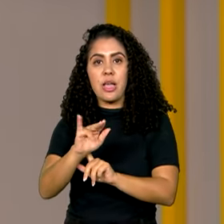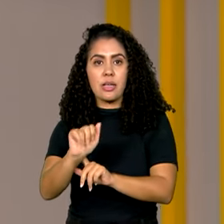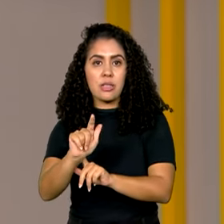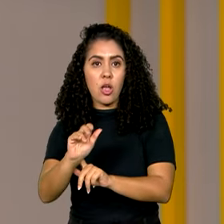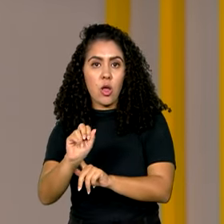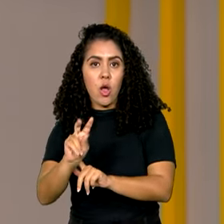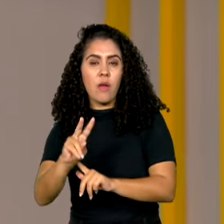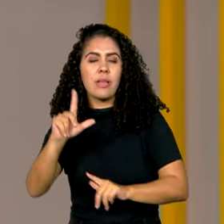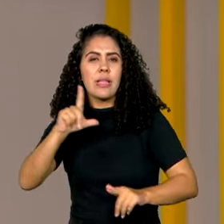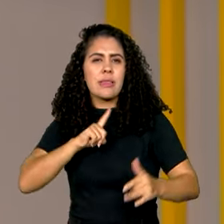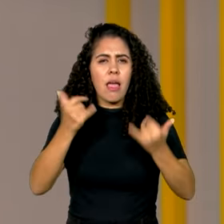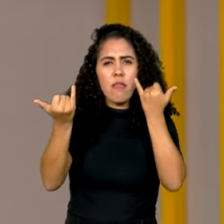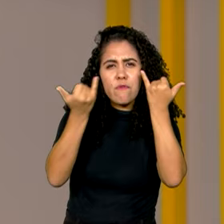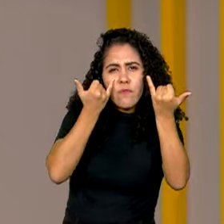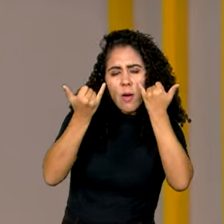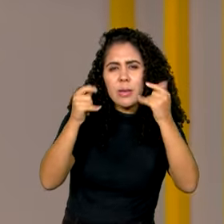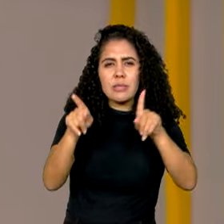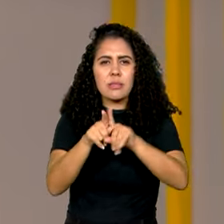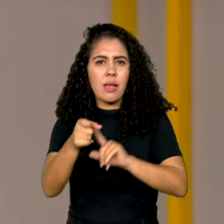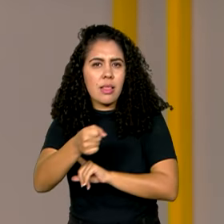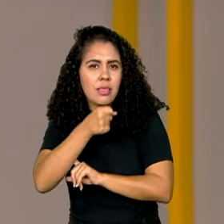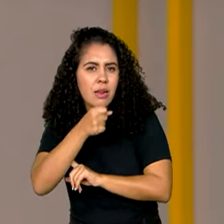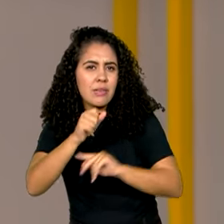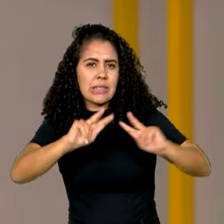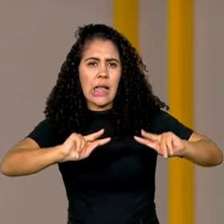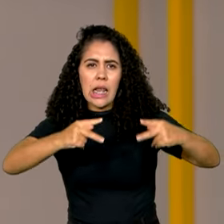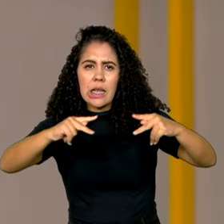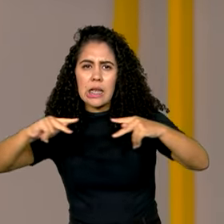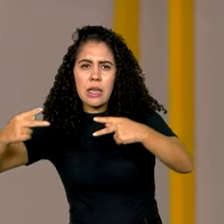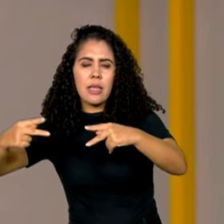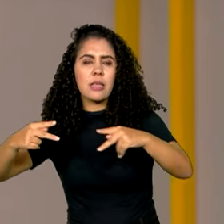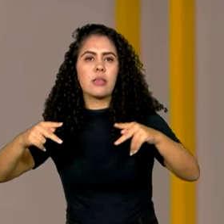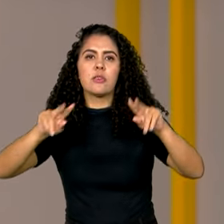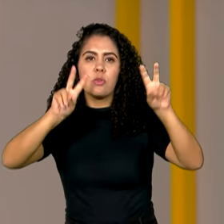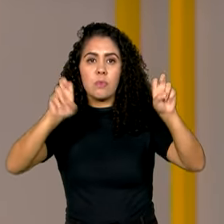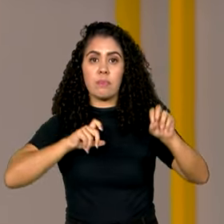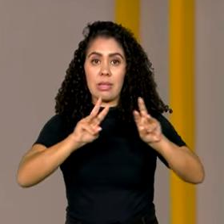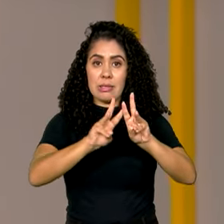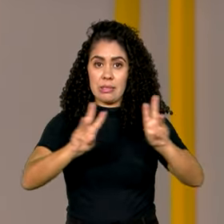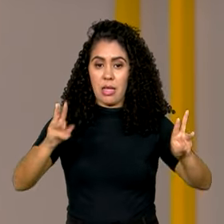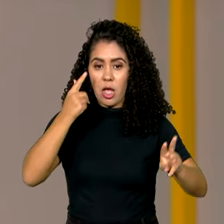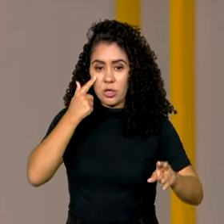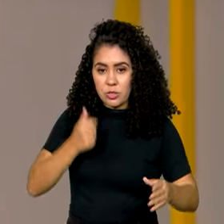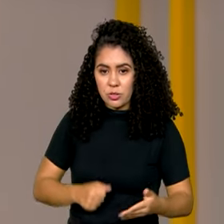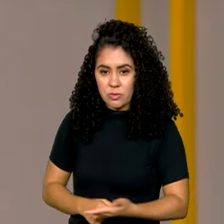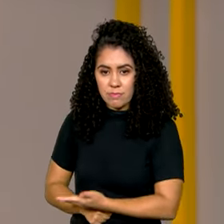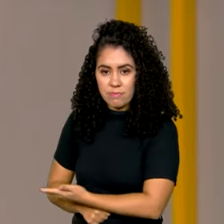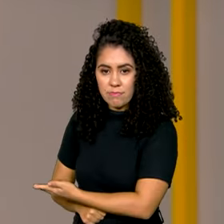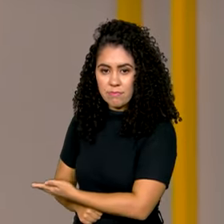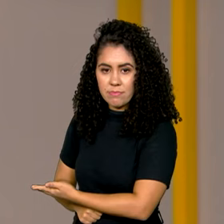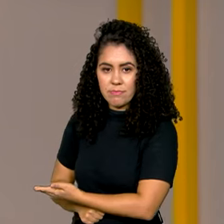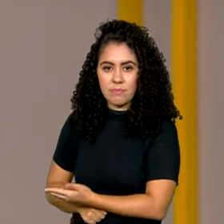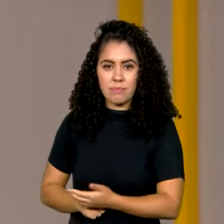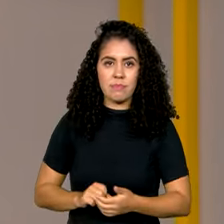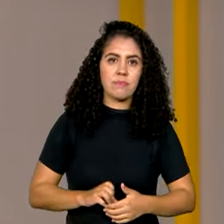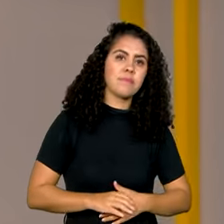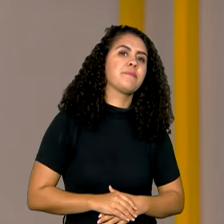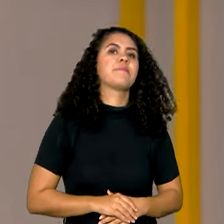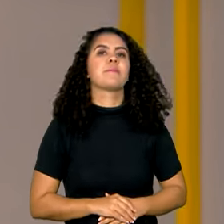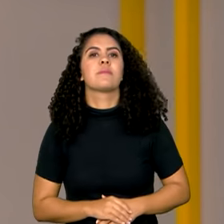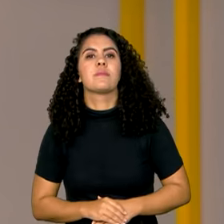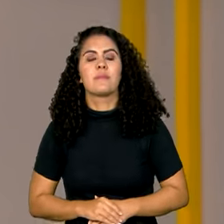entrevistas, links e tudo sobre o concurso. O endereço é www.agenciagov.com.br.